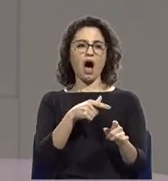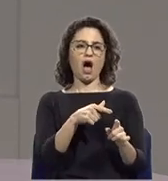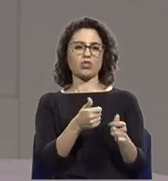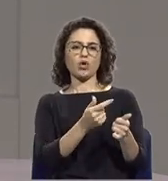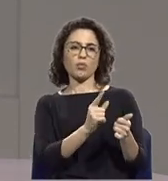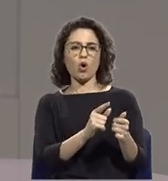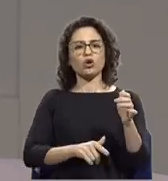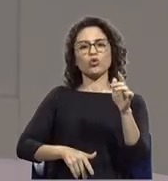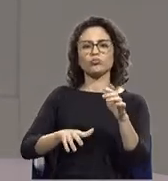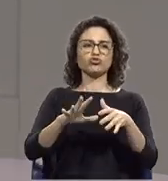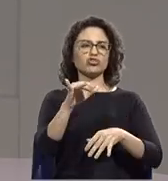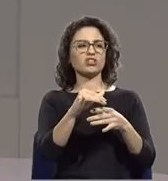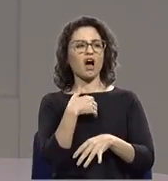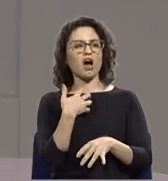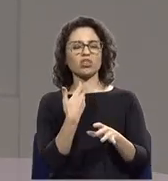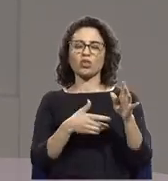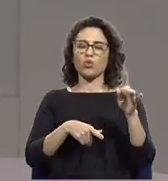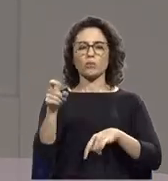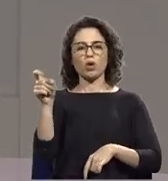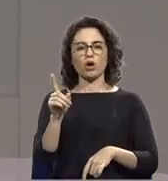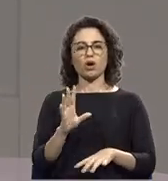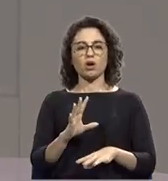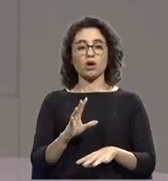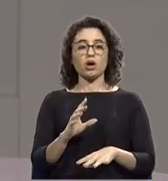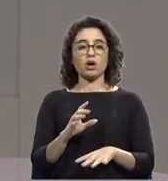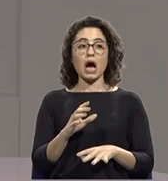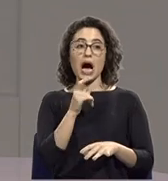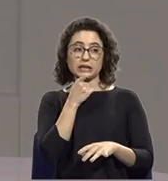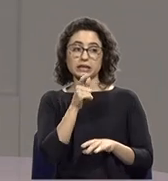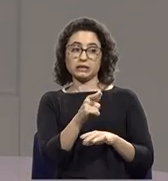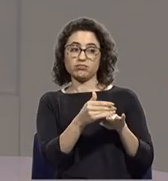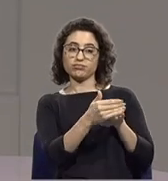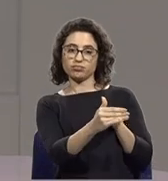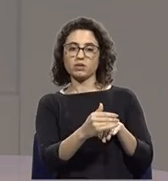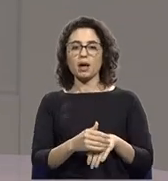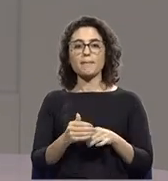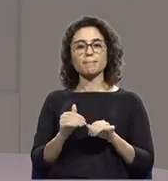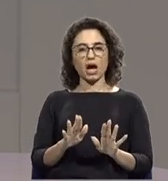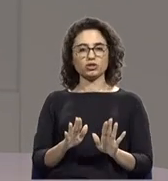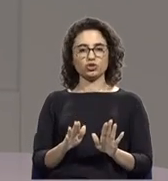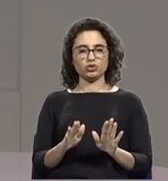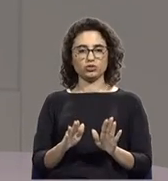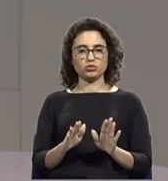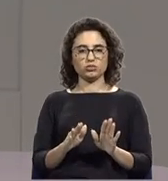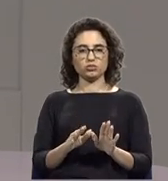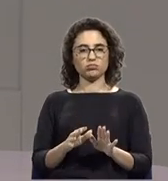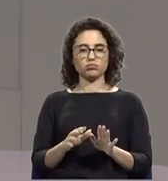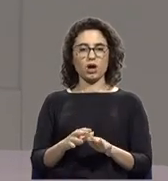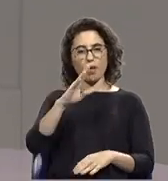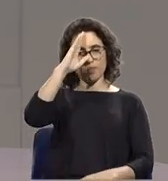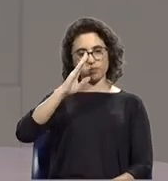chateado, vou-me embora. Não, tirando dessa situação muito especial. Mas, na disciplina militar,